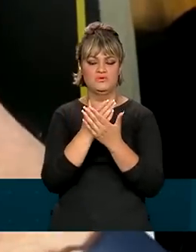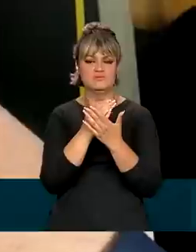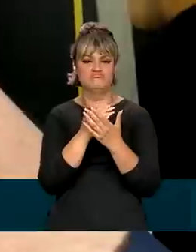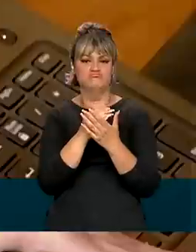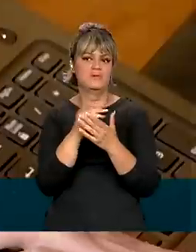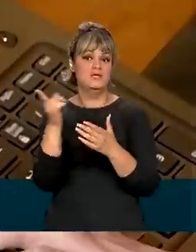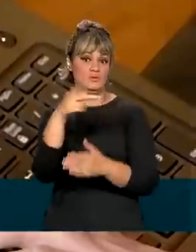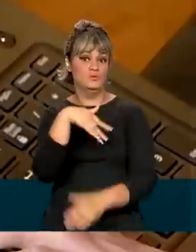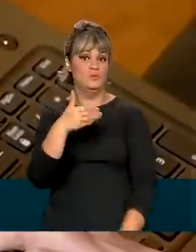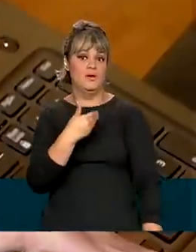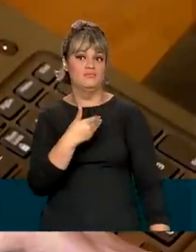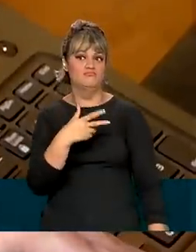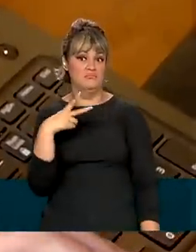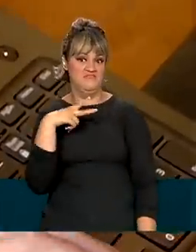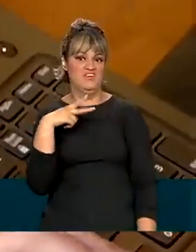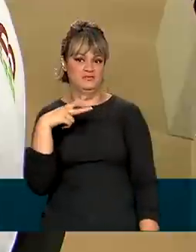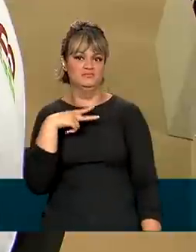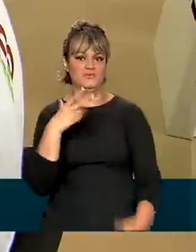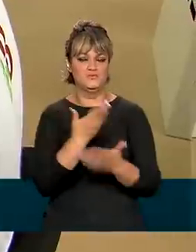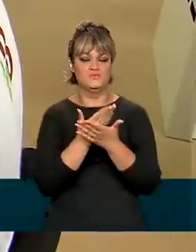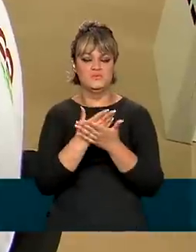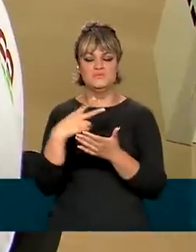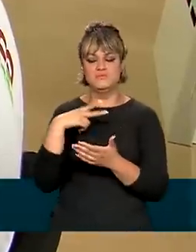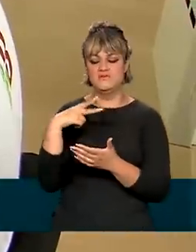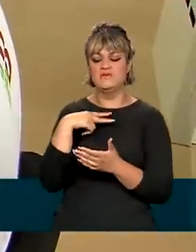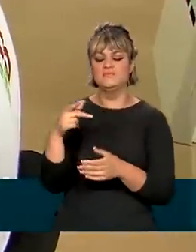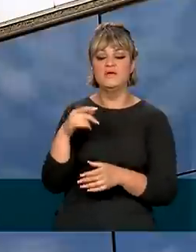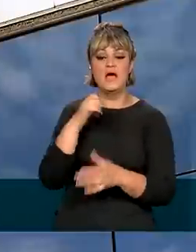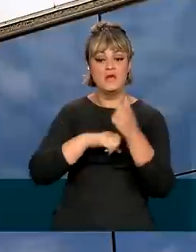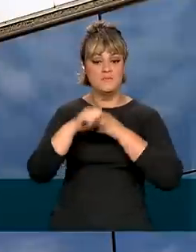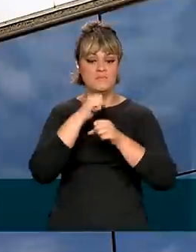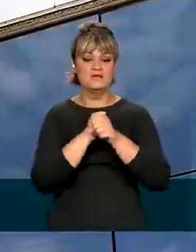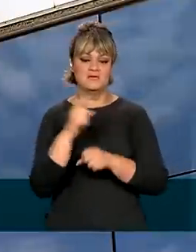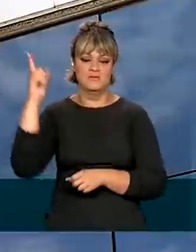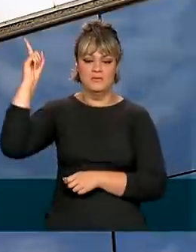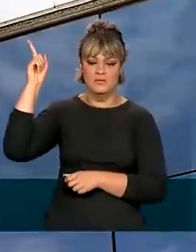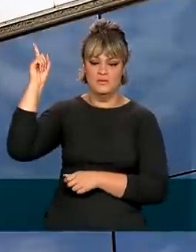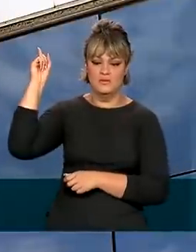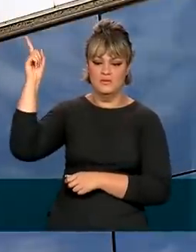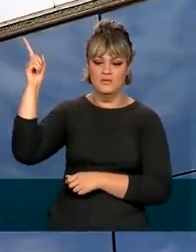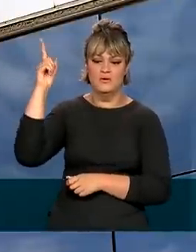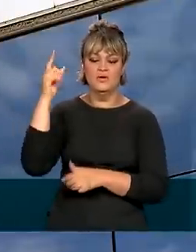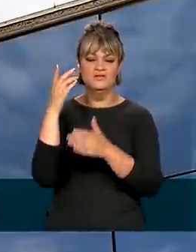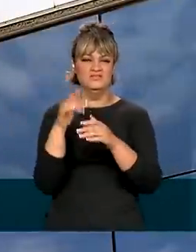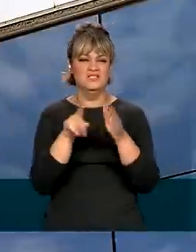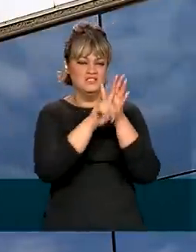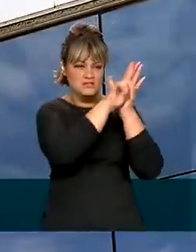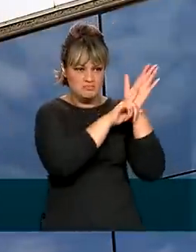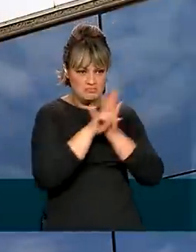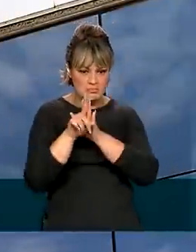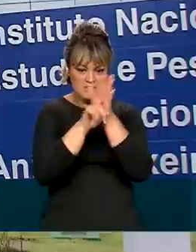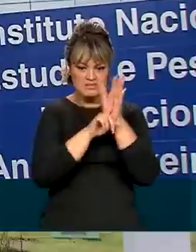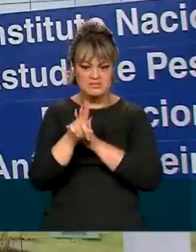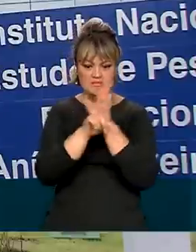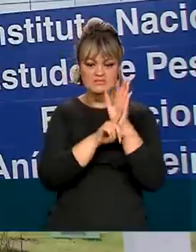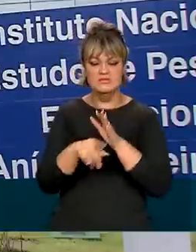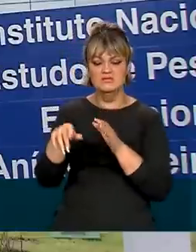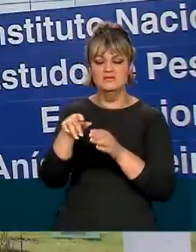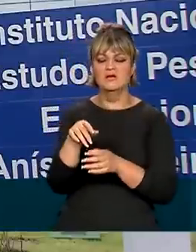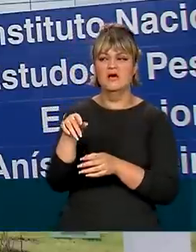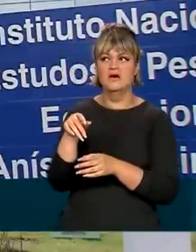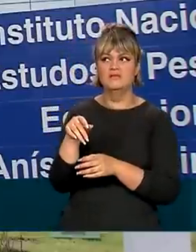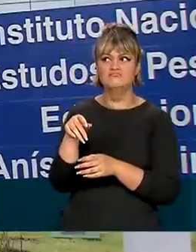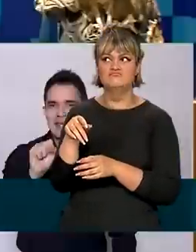privadas. Esse foi o universo pesquisado no ano passado pelo Instituto Nacional de Estudos e Pesquisas Educacionais Anísio